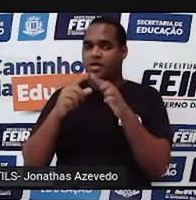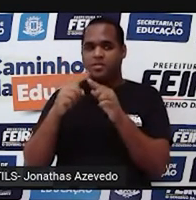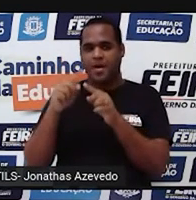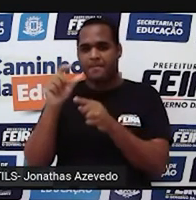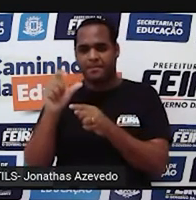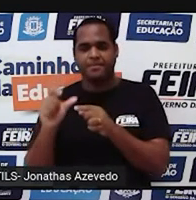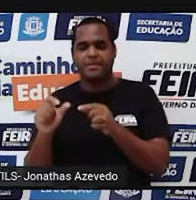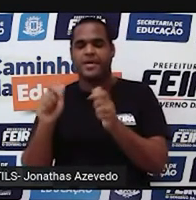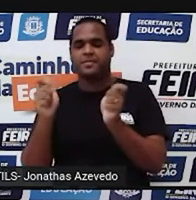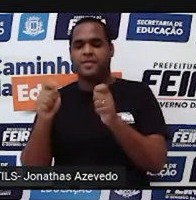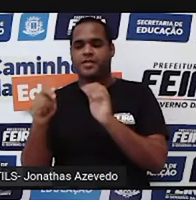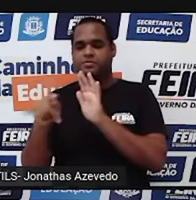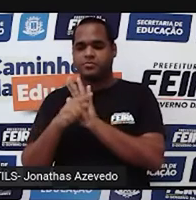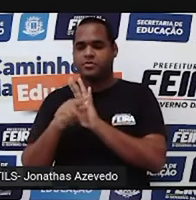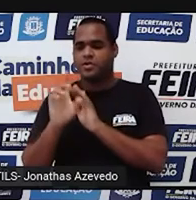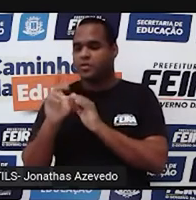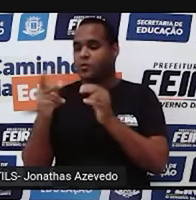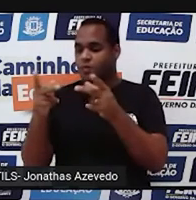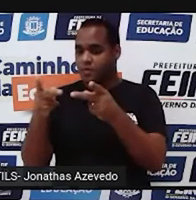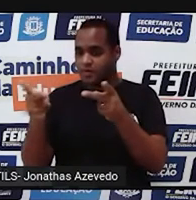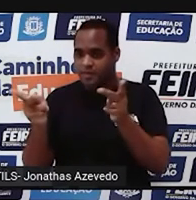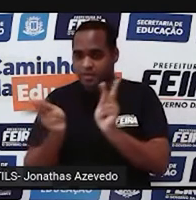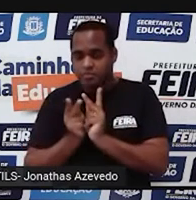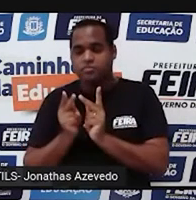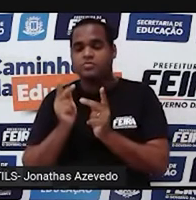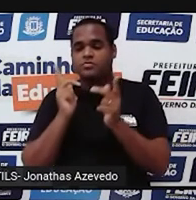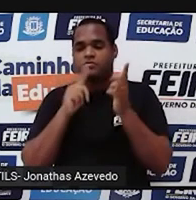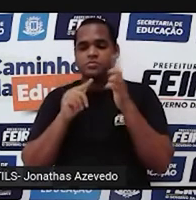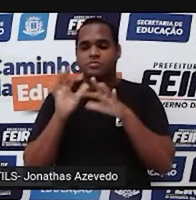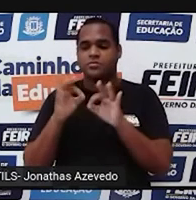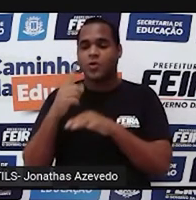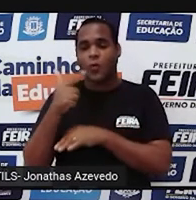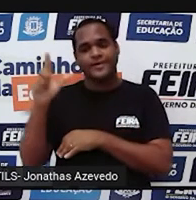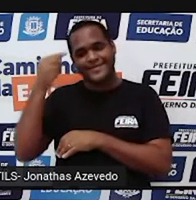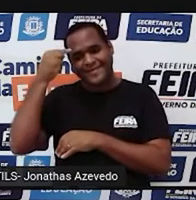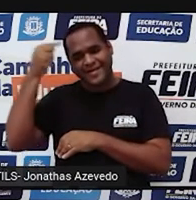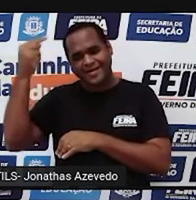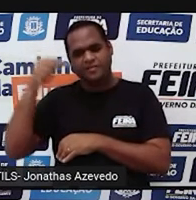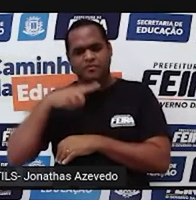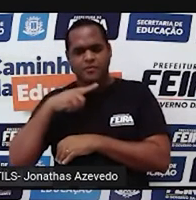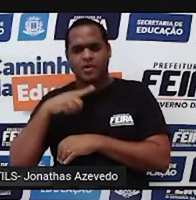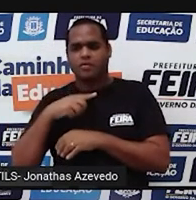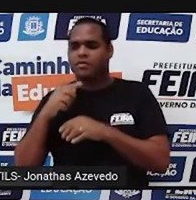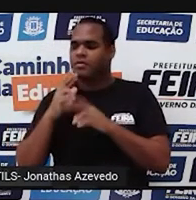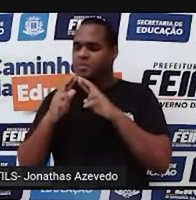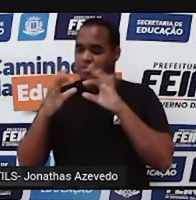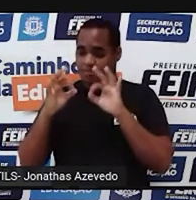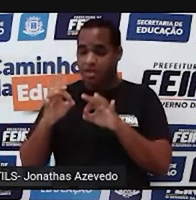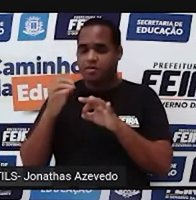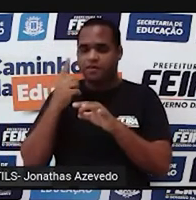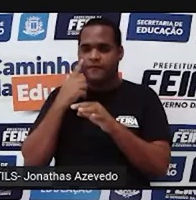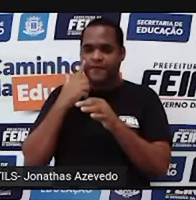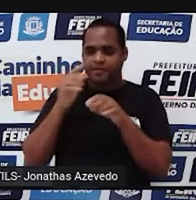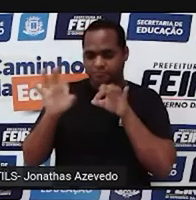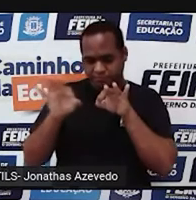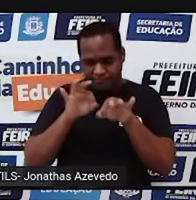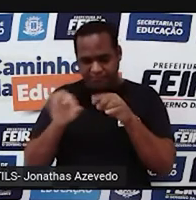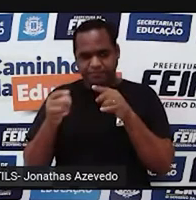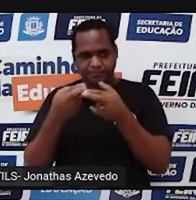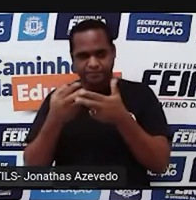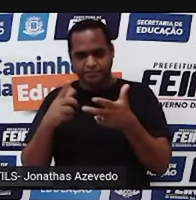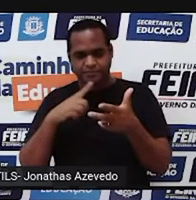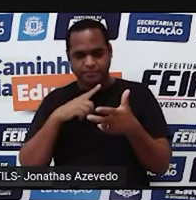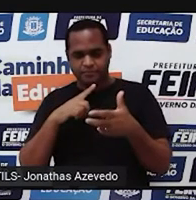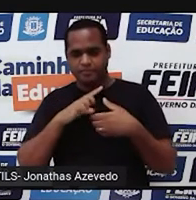A gente escreve isso usando uma fração. Outra ideia é a razão. Por exemplo, a gente fazer a razão entre o